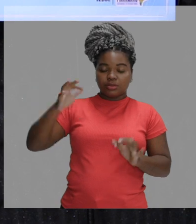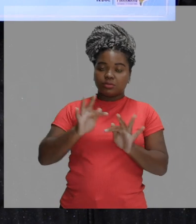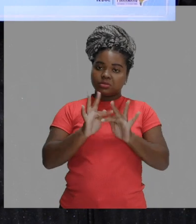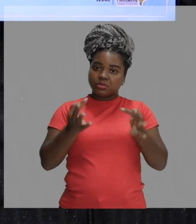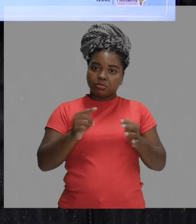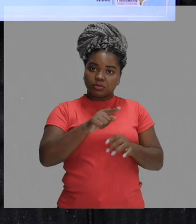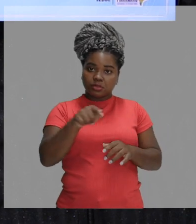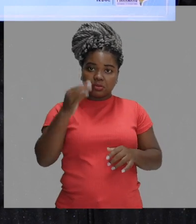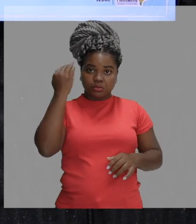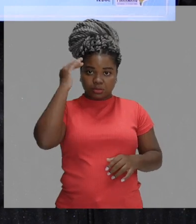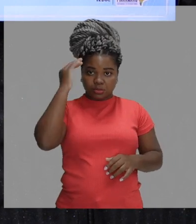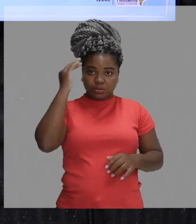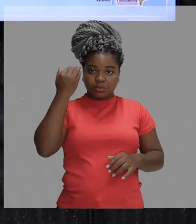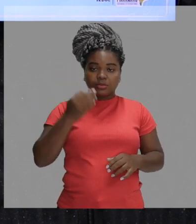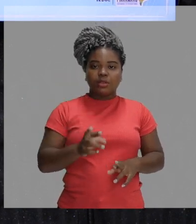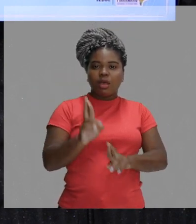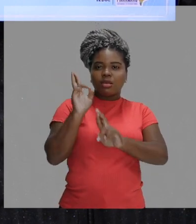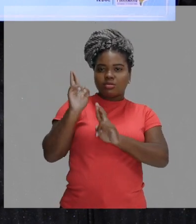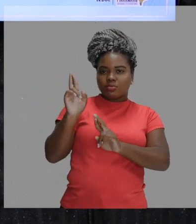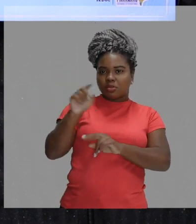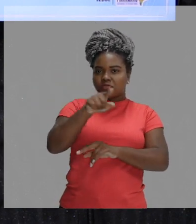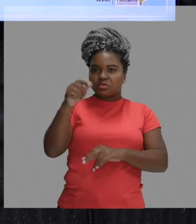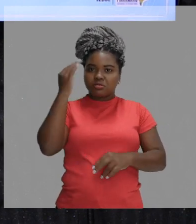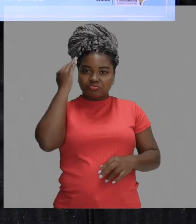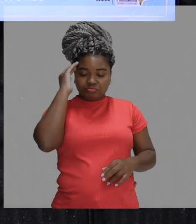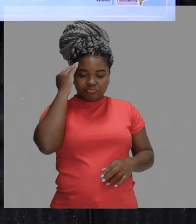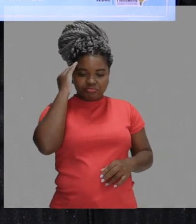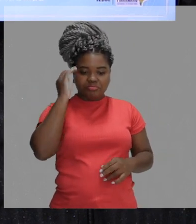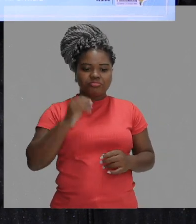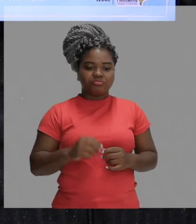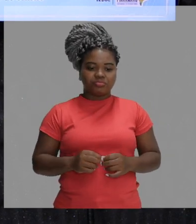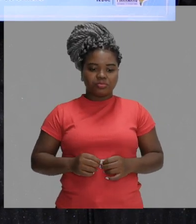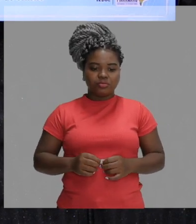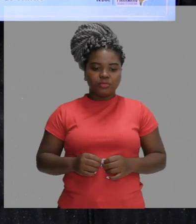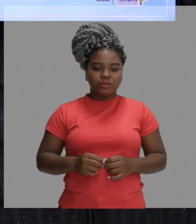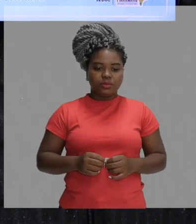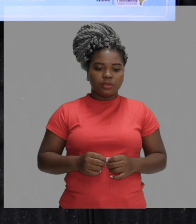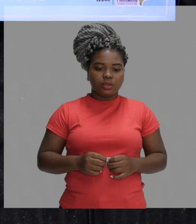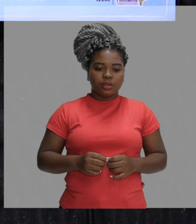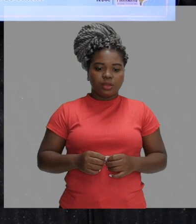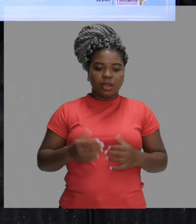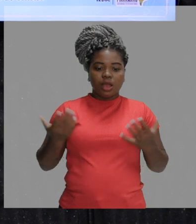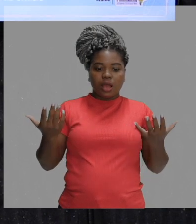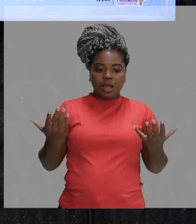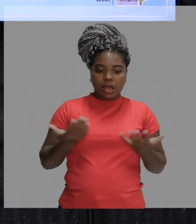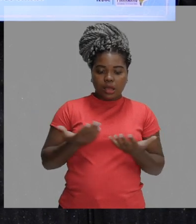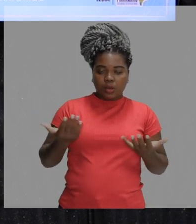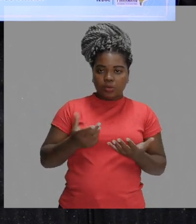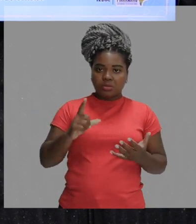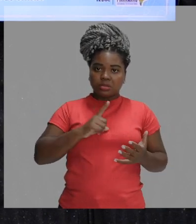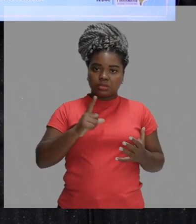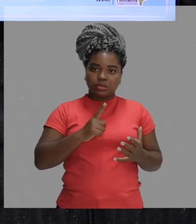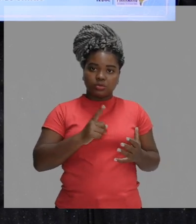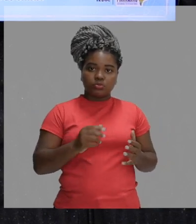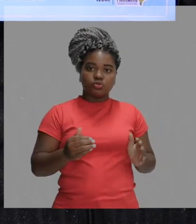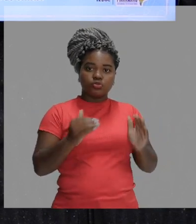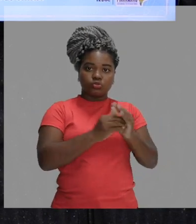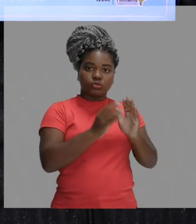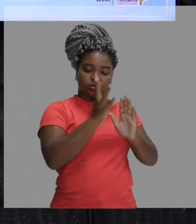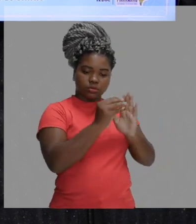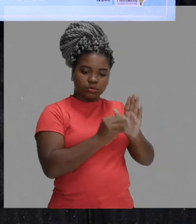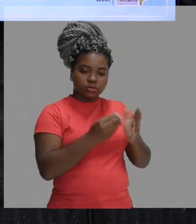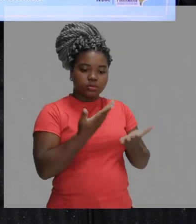sobre esse conteúdo. Espero que tenham entendido. Bom, e como último conteúdo desta aula,